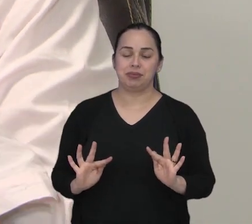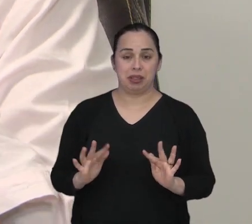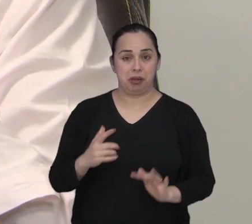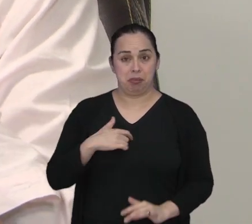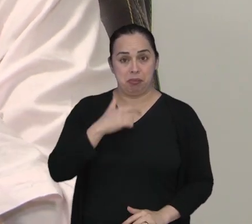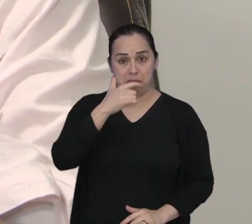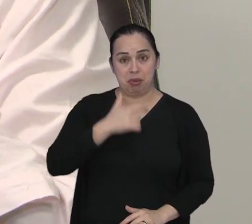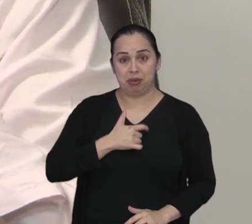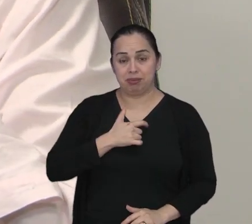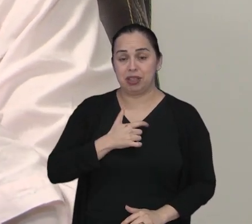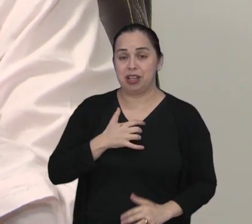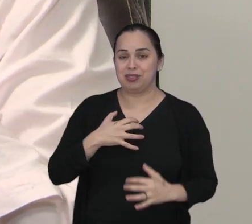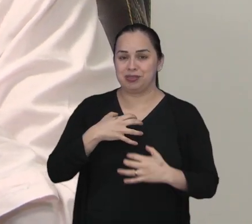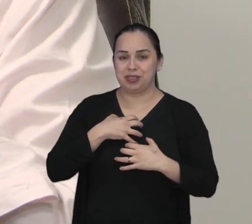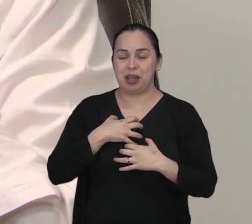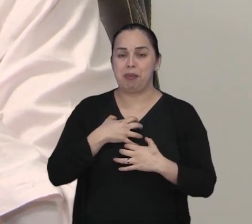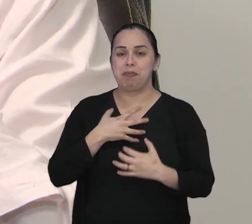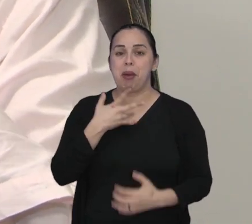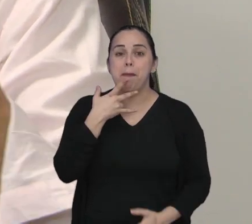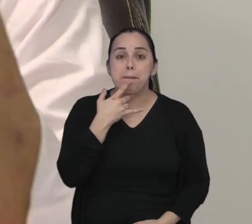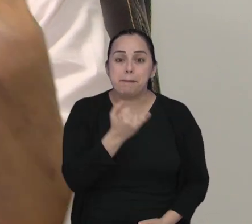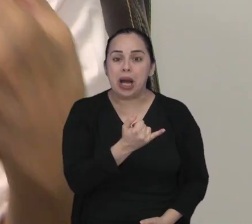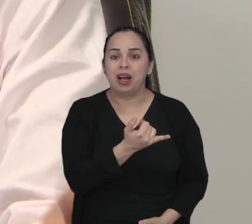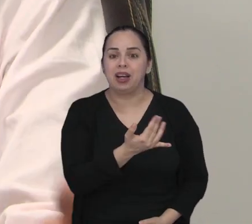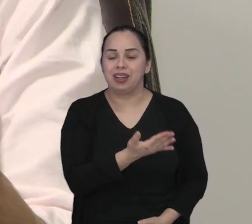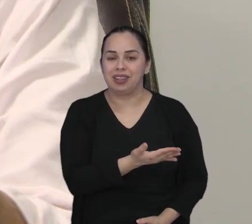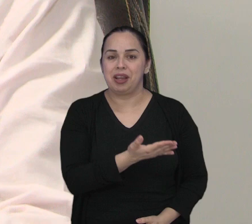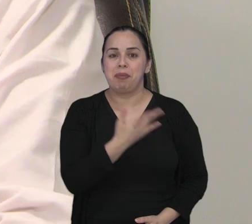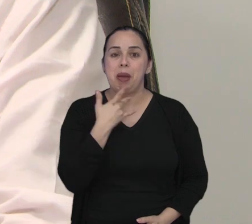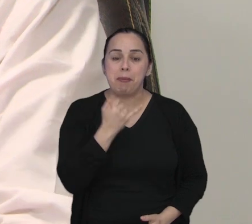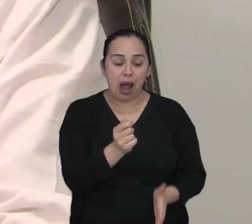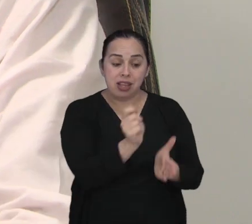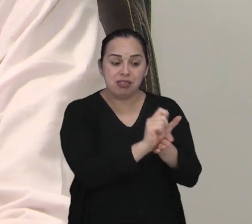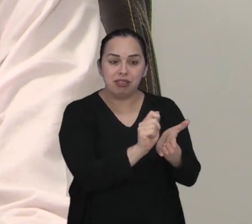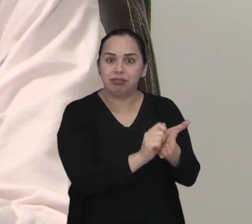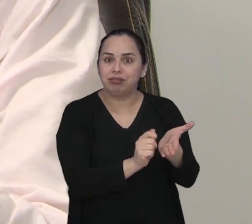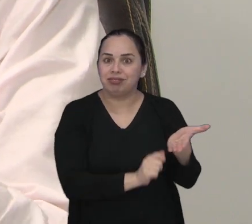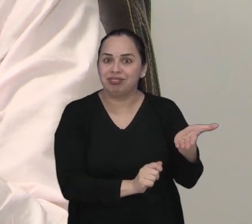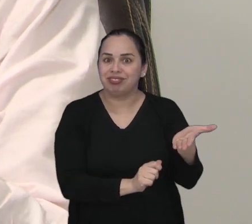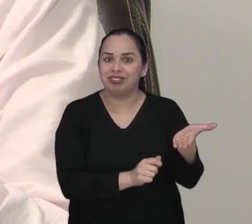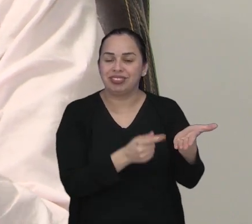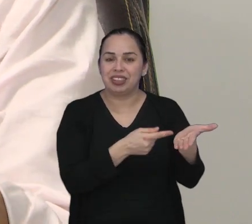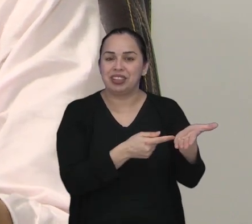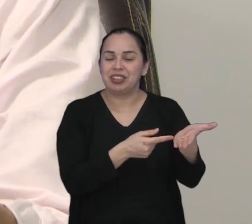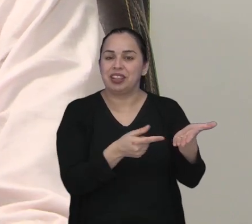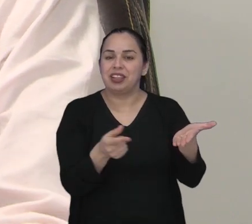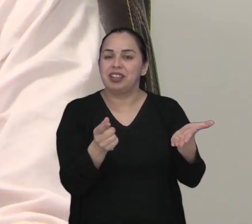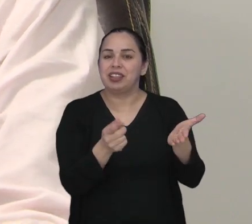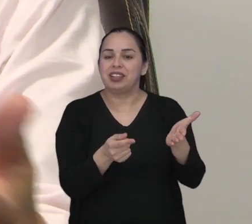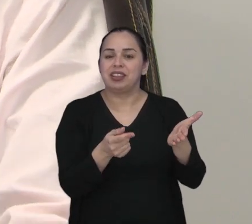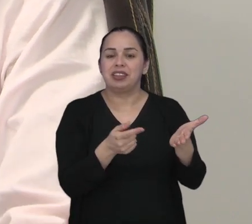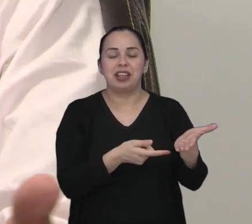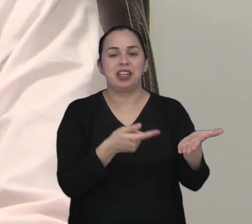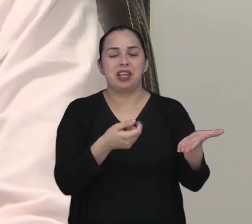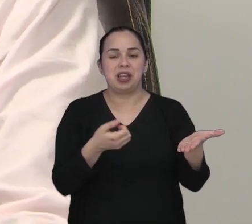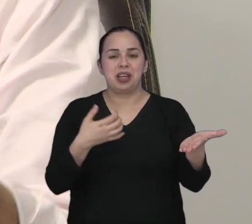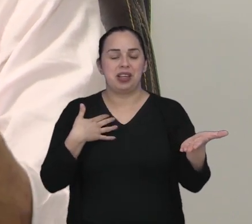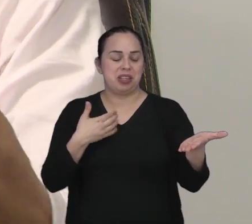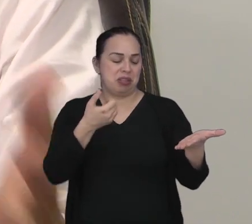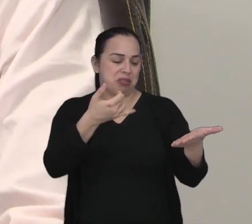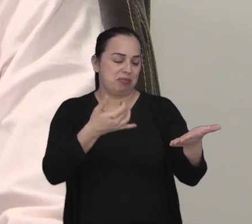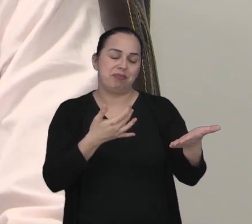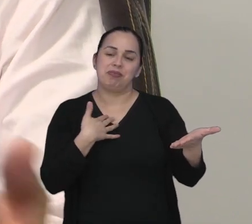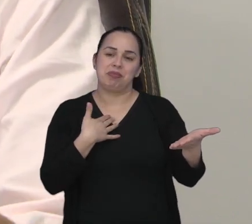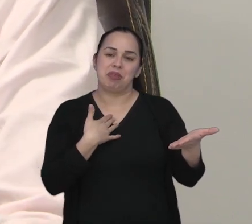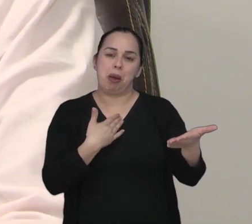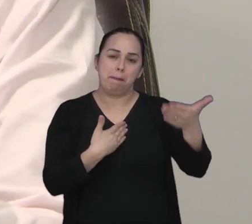Para mim, pelo menos, sou filho do autor e não existe palavra para dizer muito